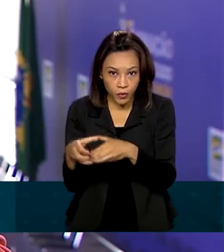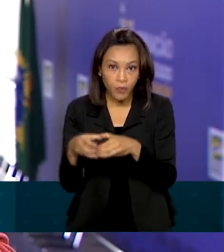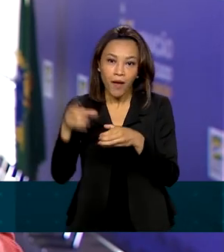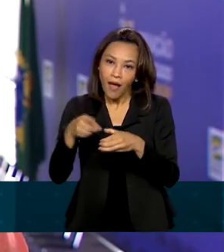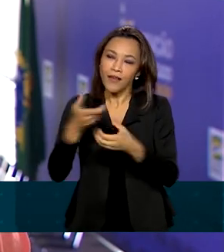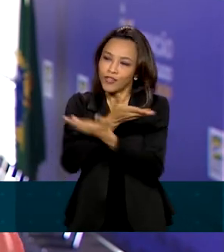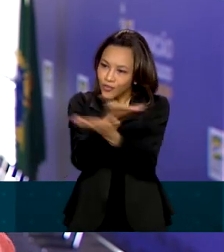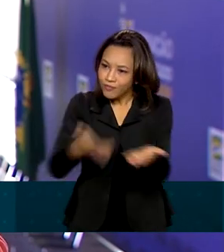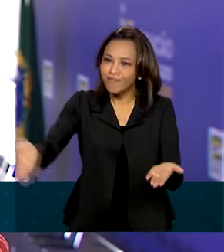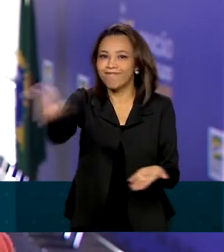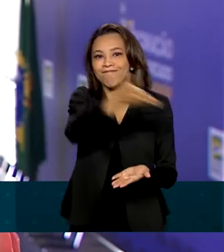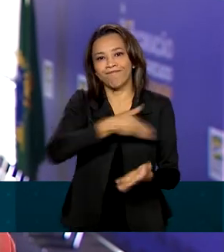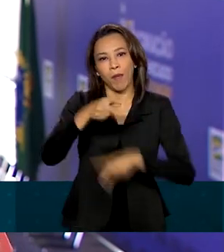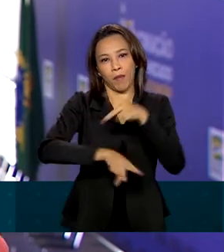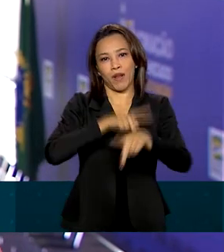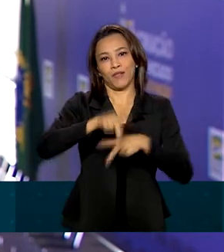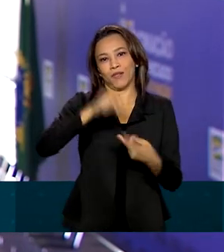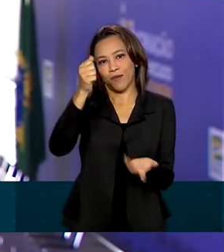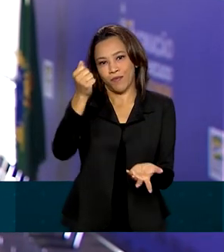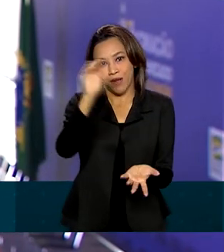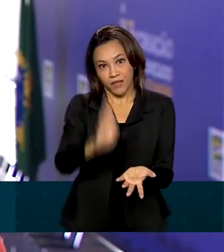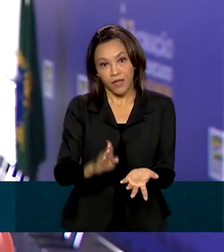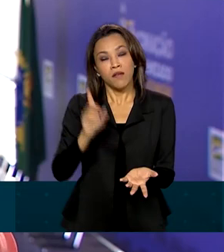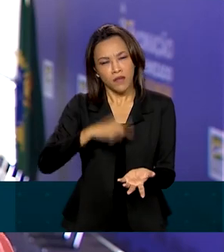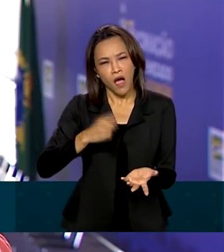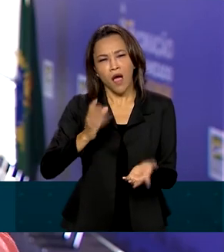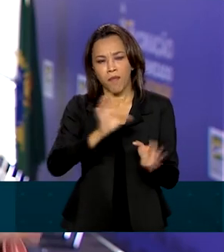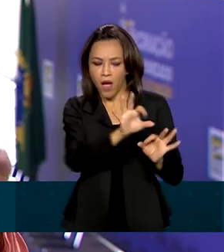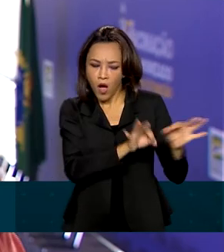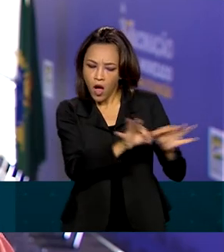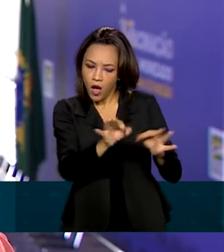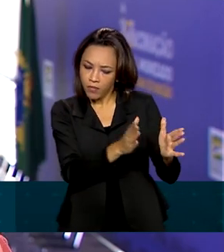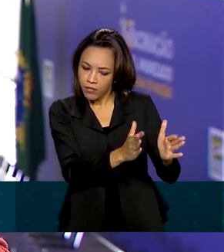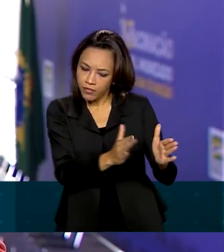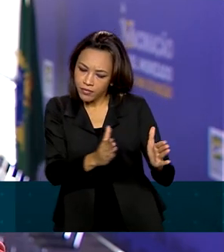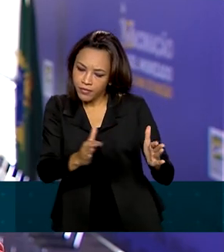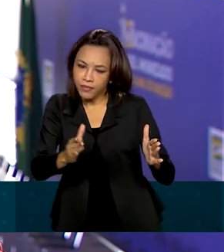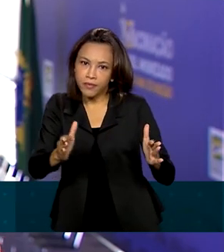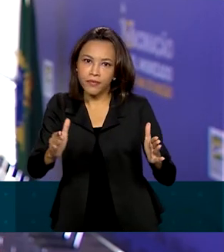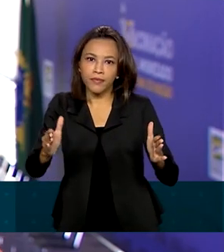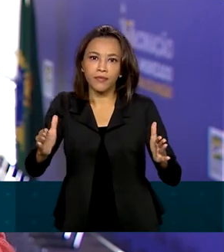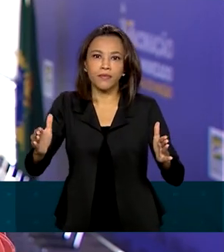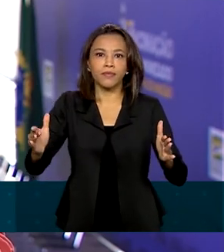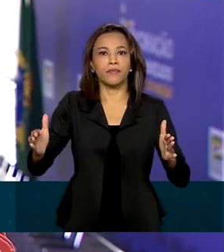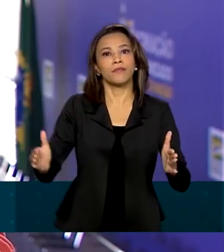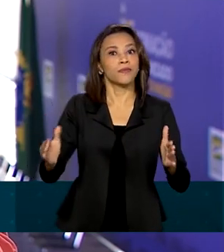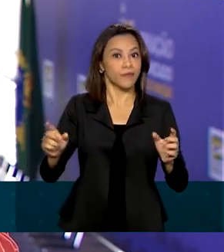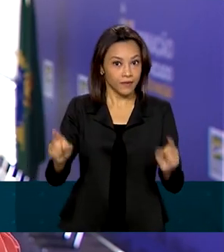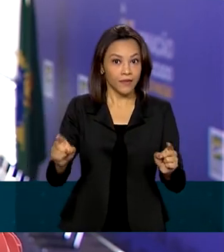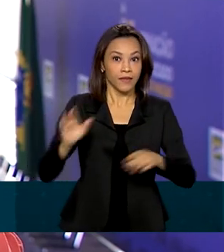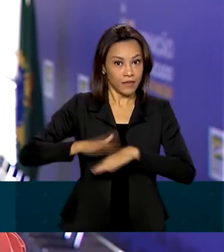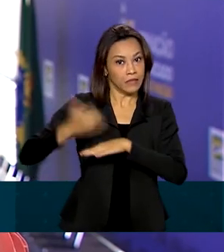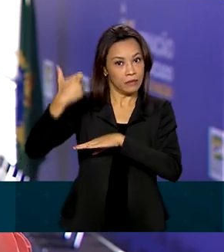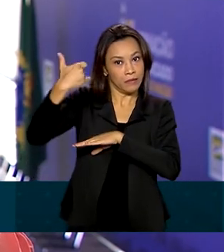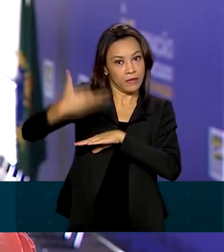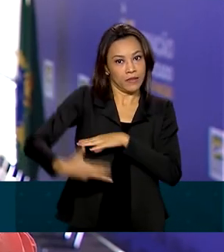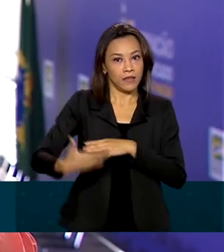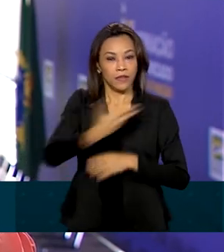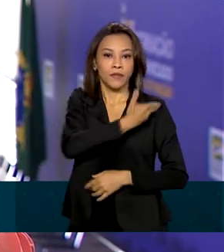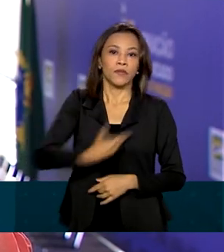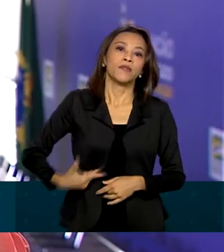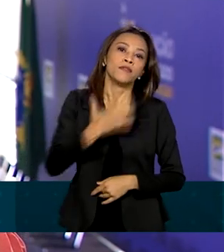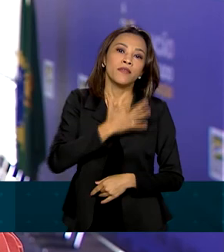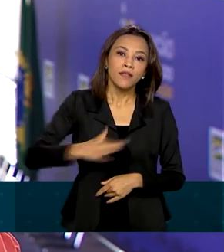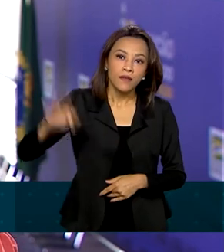população em geral. E esse plano pode ser reorganizado durante a vacinação, durante esse processo todo, segundo o governo federal.